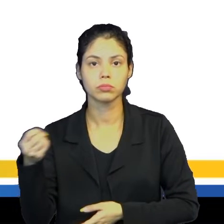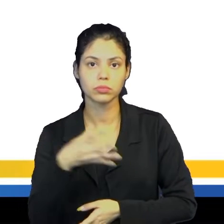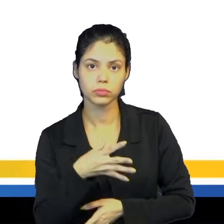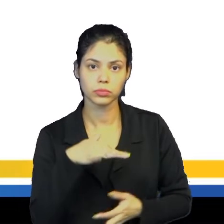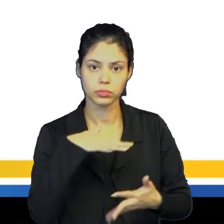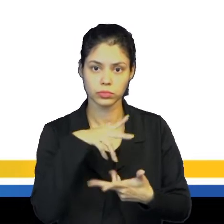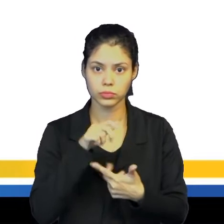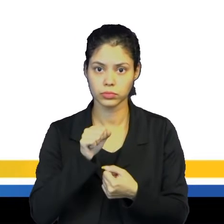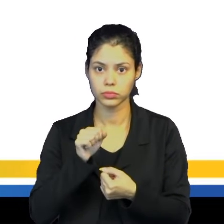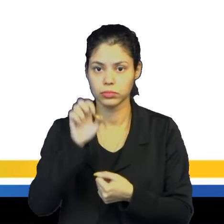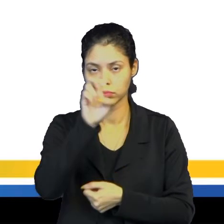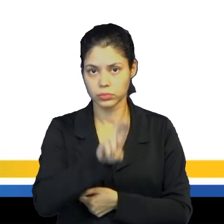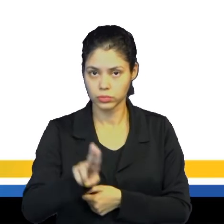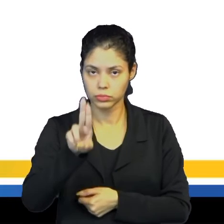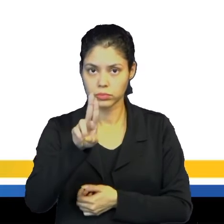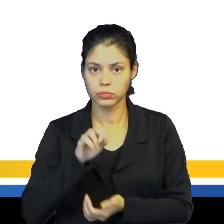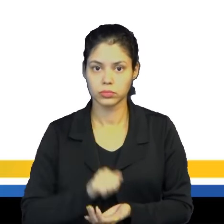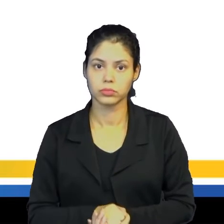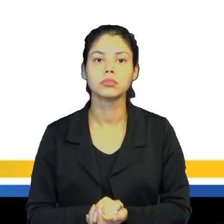Mundo e a Europa.